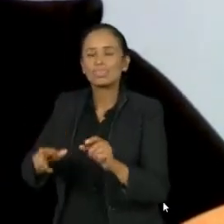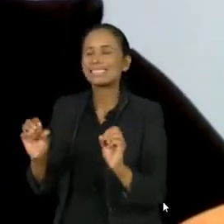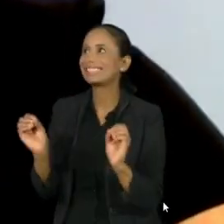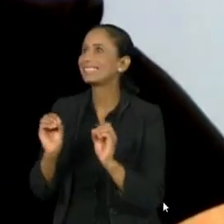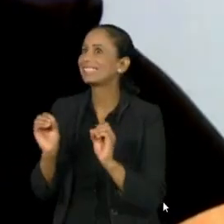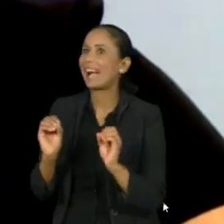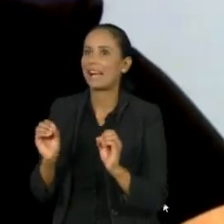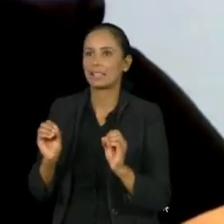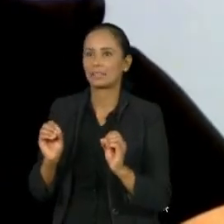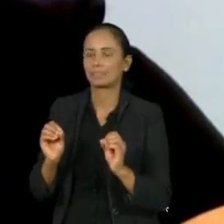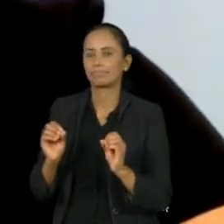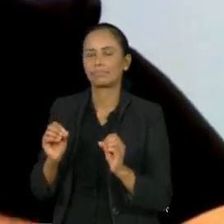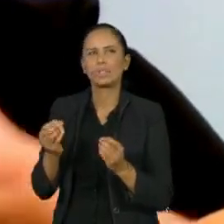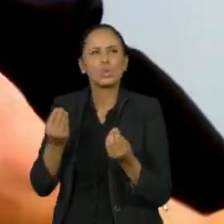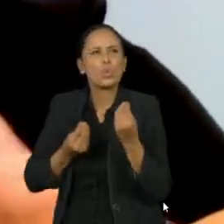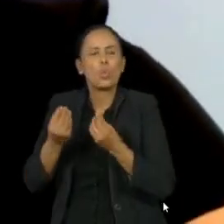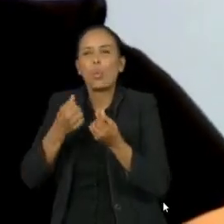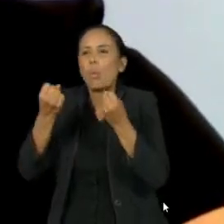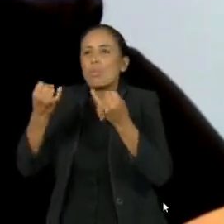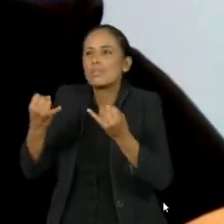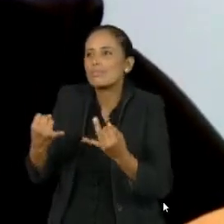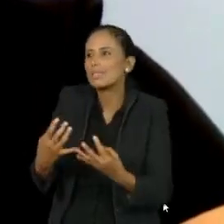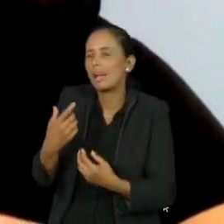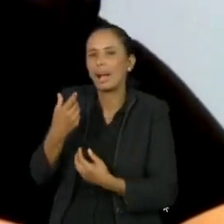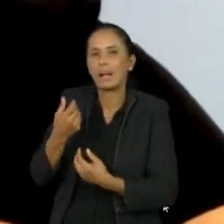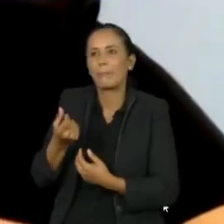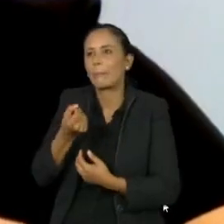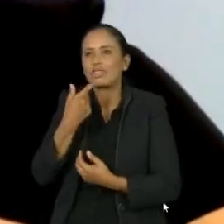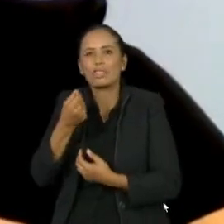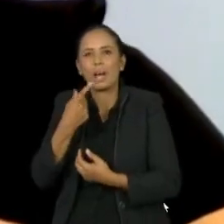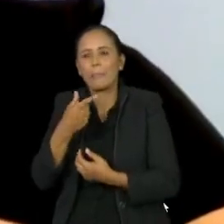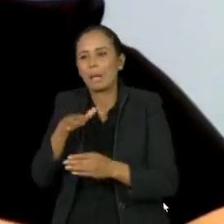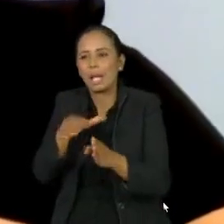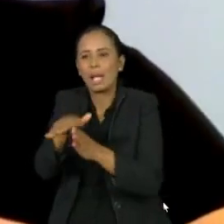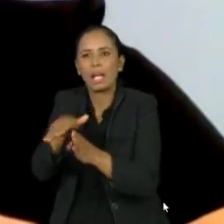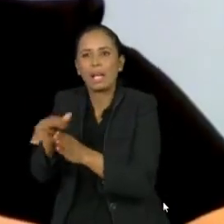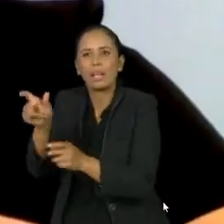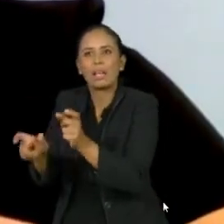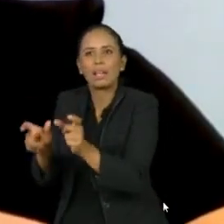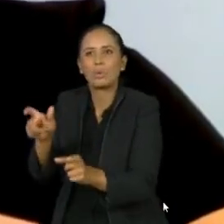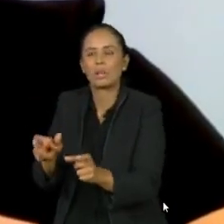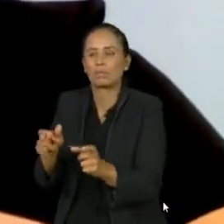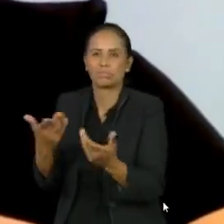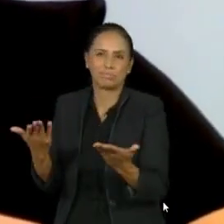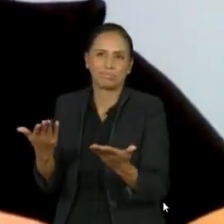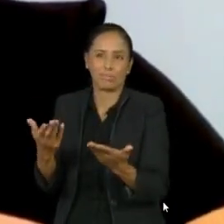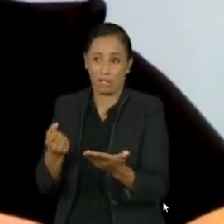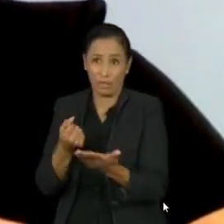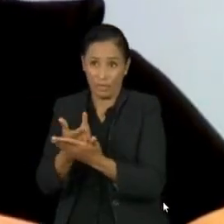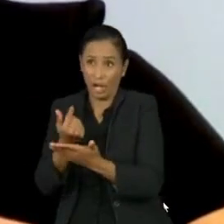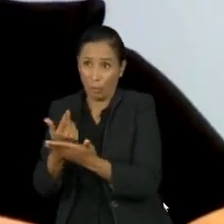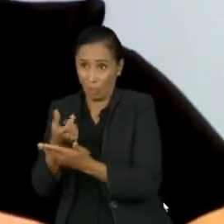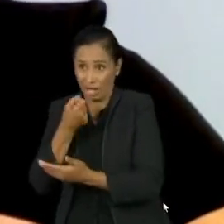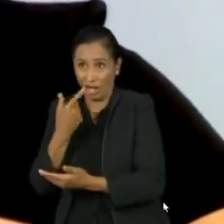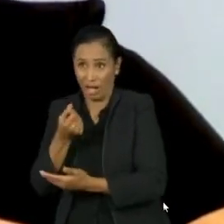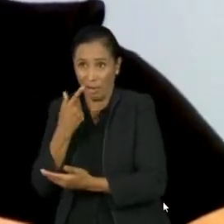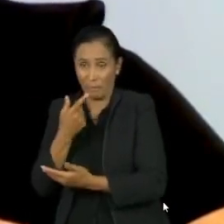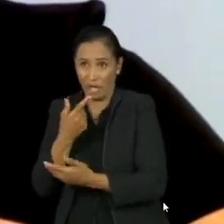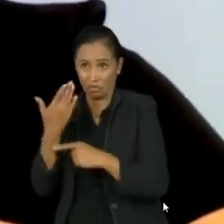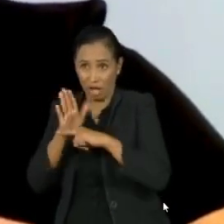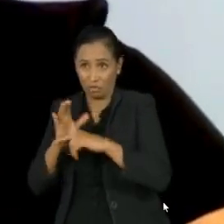prescrever algum medicamento para alguma pessoa, essa pessoa não vai encontrar na rede pública esse remédio para ajudá-la a perder